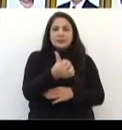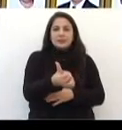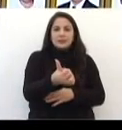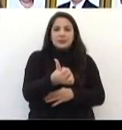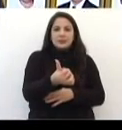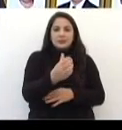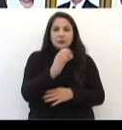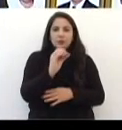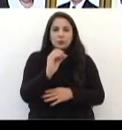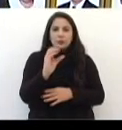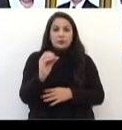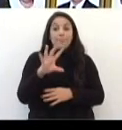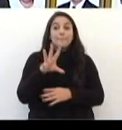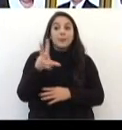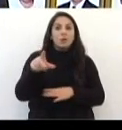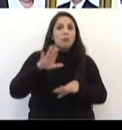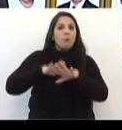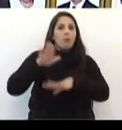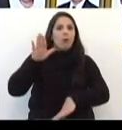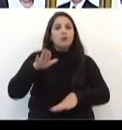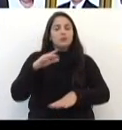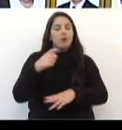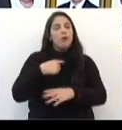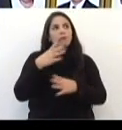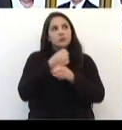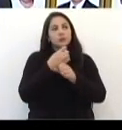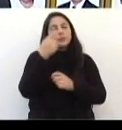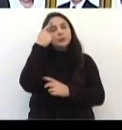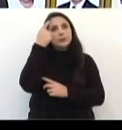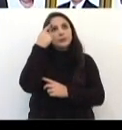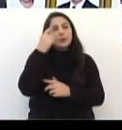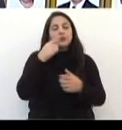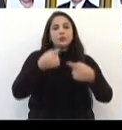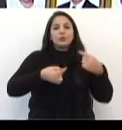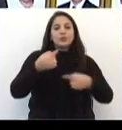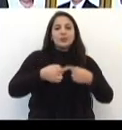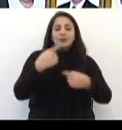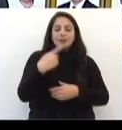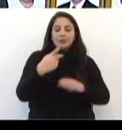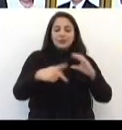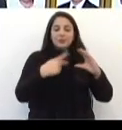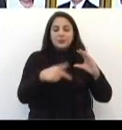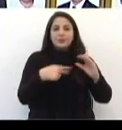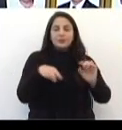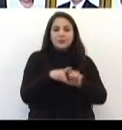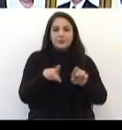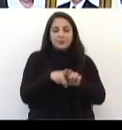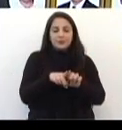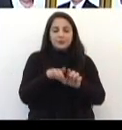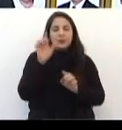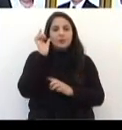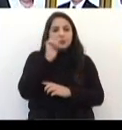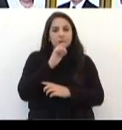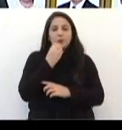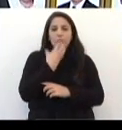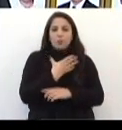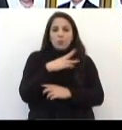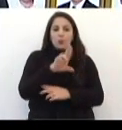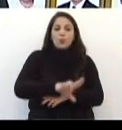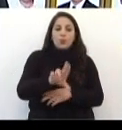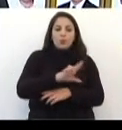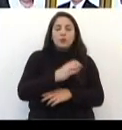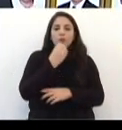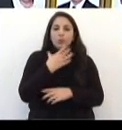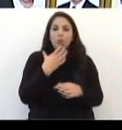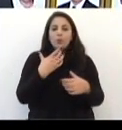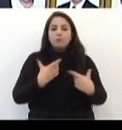milhões o orçamento a ser pensado e discutido aqui na Câmara de Vereadores também, para o bom uso e o